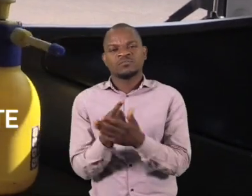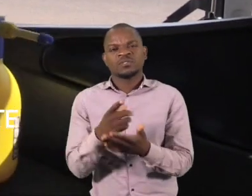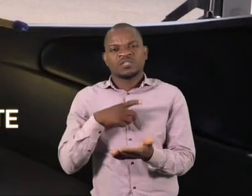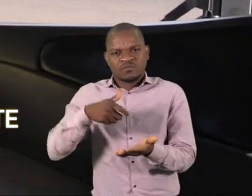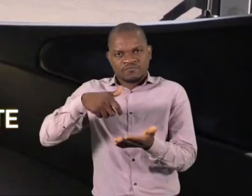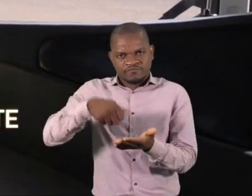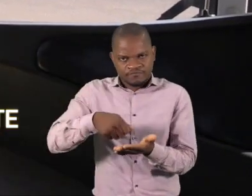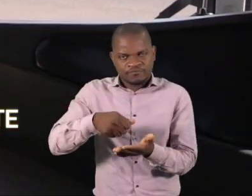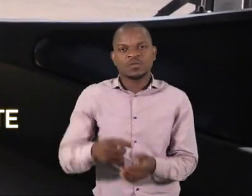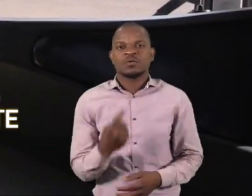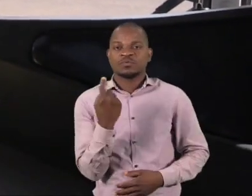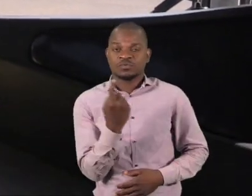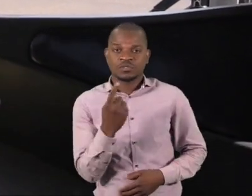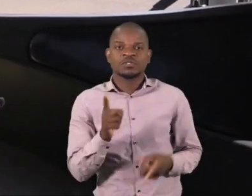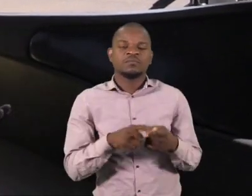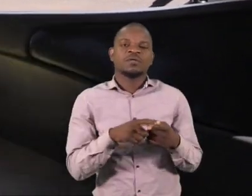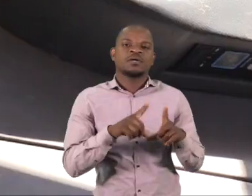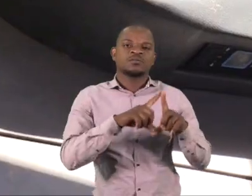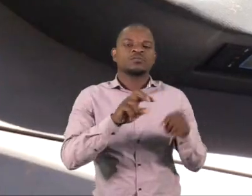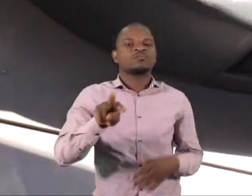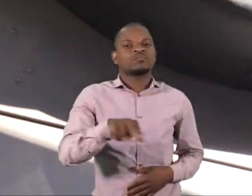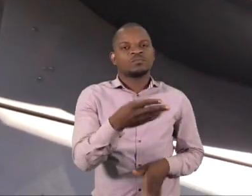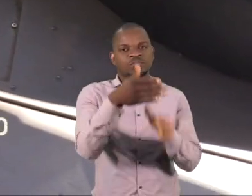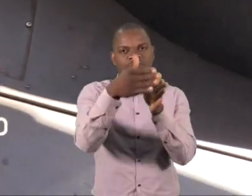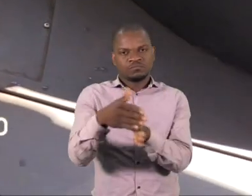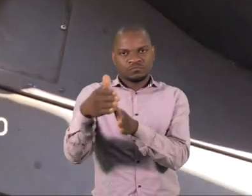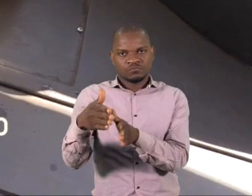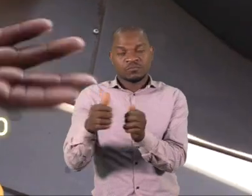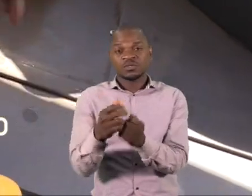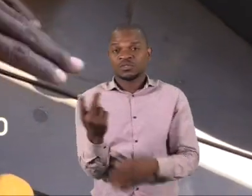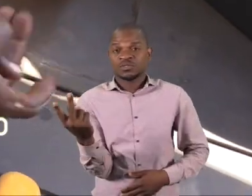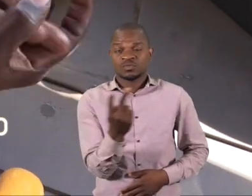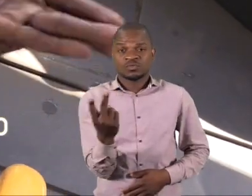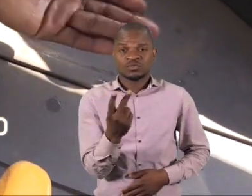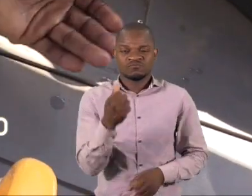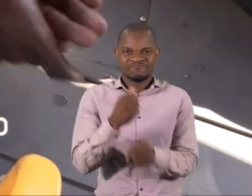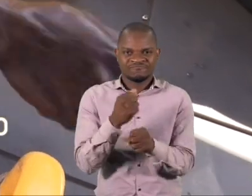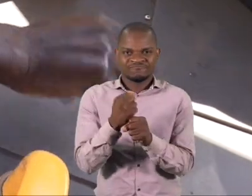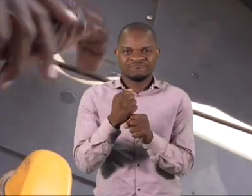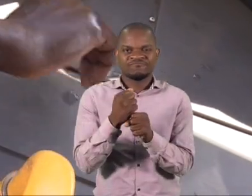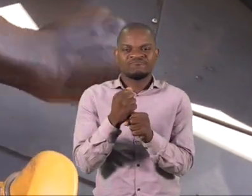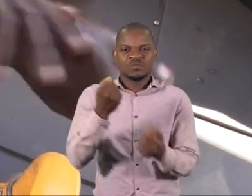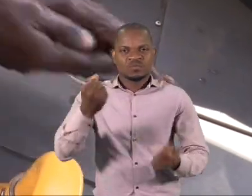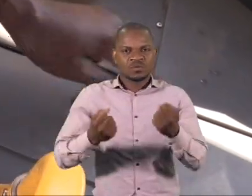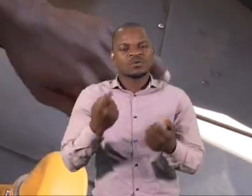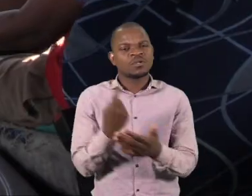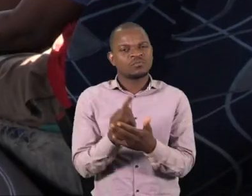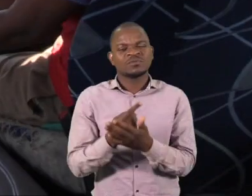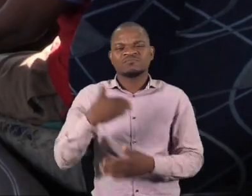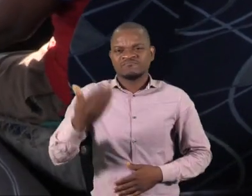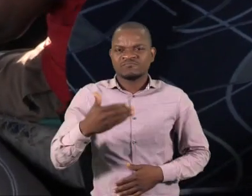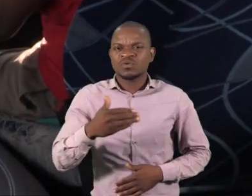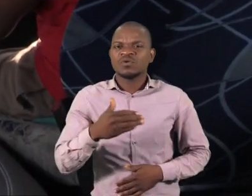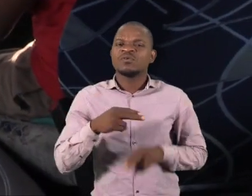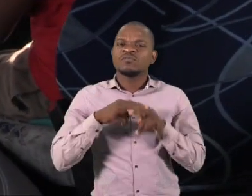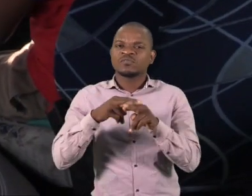desinfecção pessoal e do transporte. O cobrador e o motorista devem lavar as mãos com água e sabão ou aplicar gel